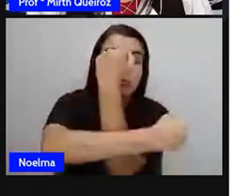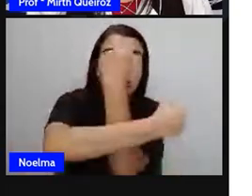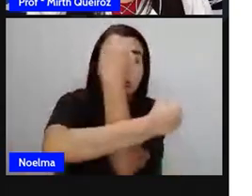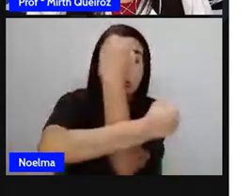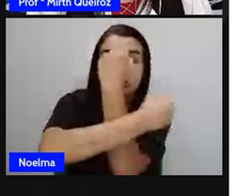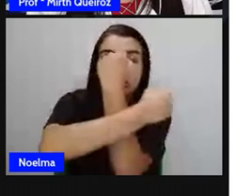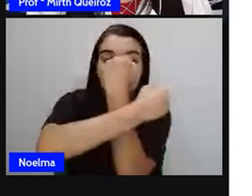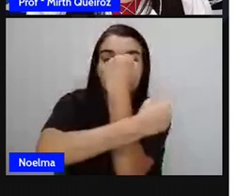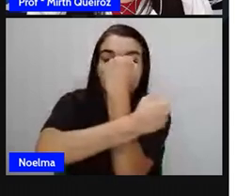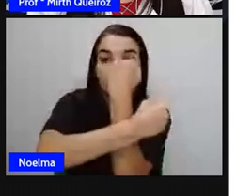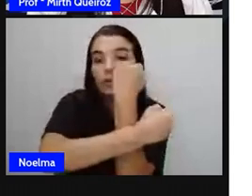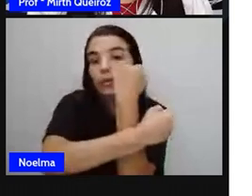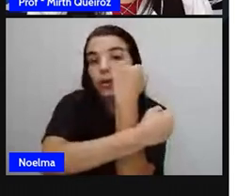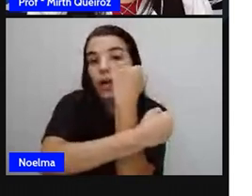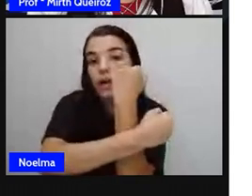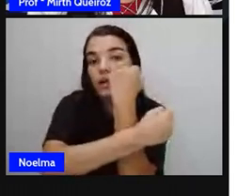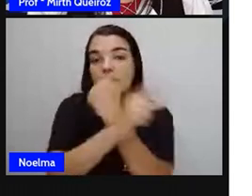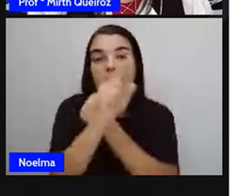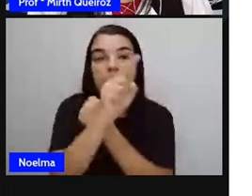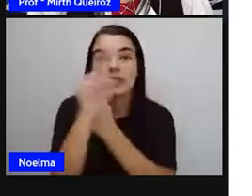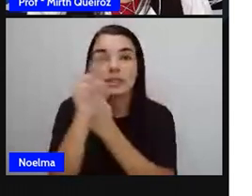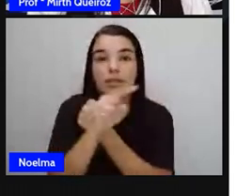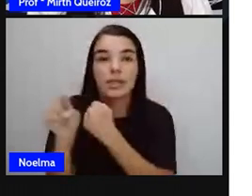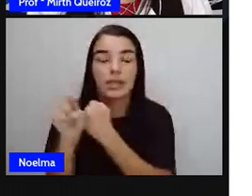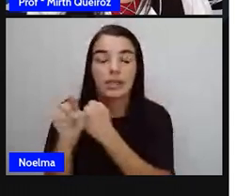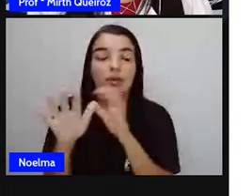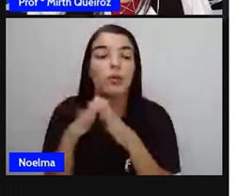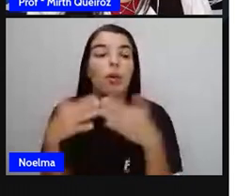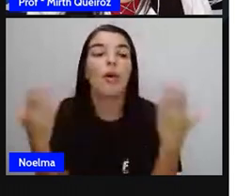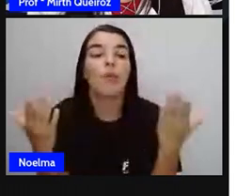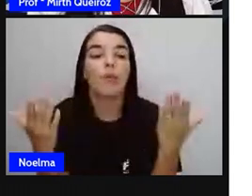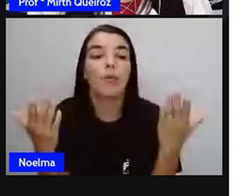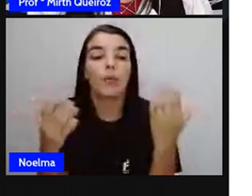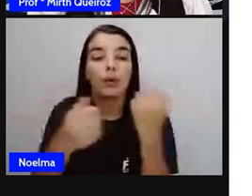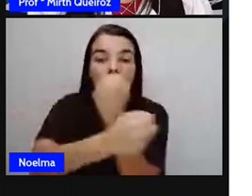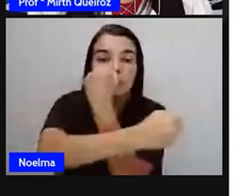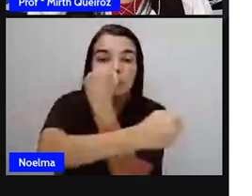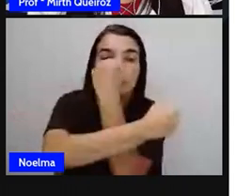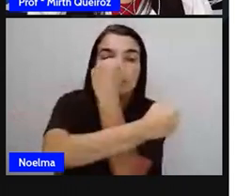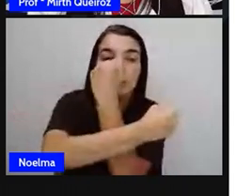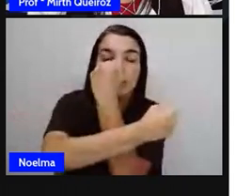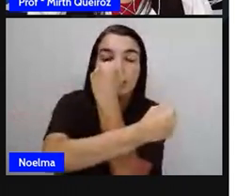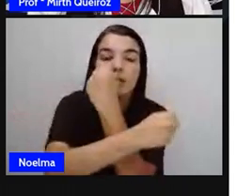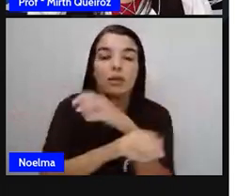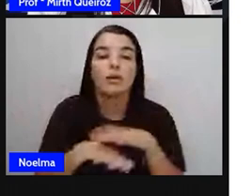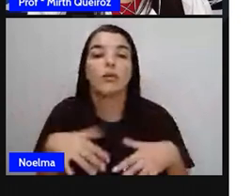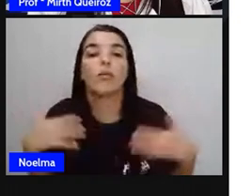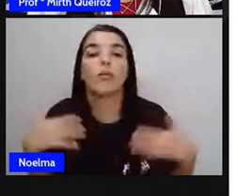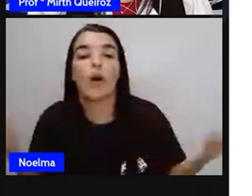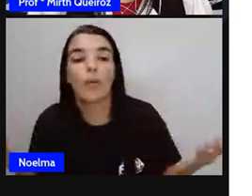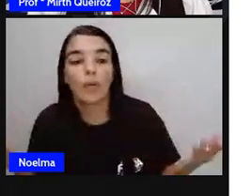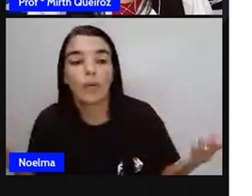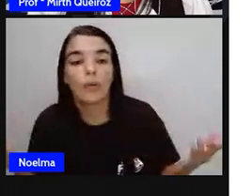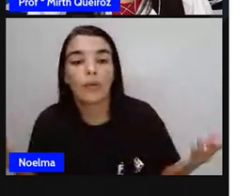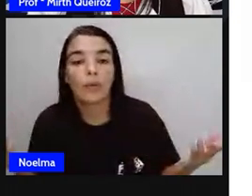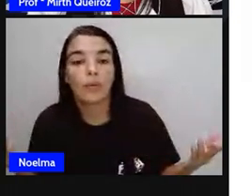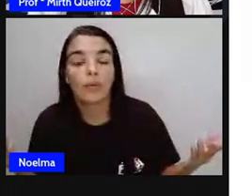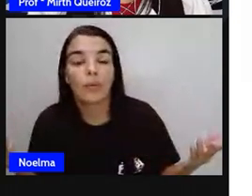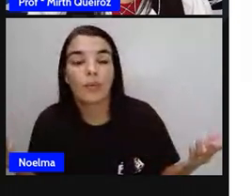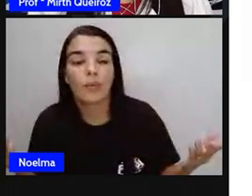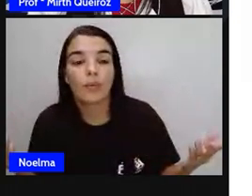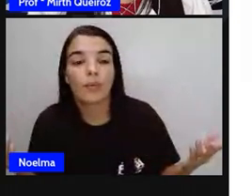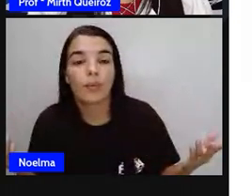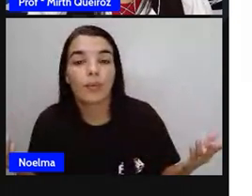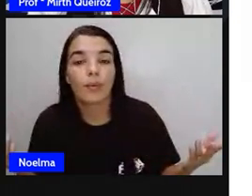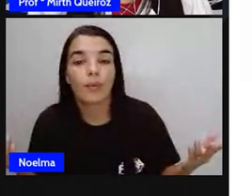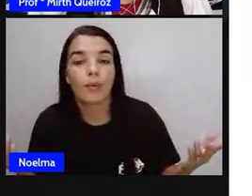à Z? Quais são as ruas que se cruzam com a rua Z, formando aí quatro ângulos de